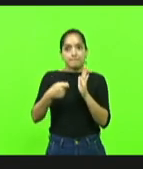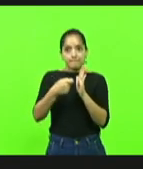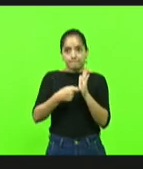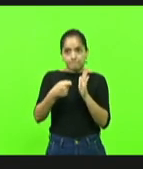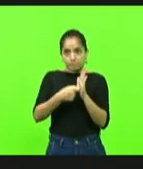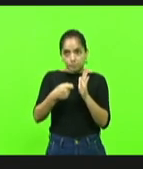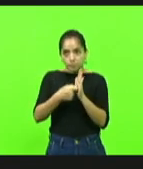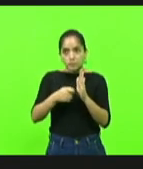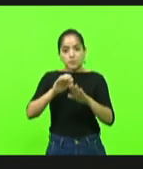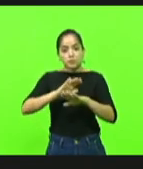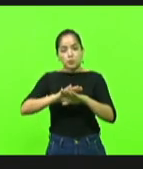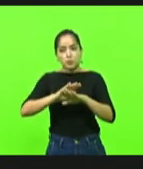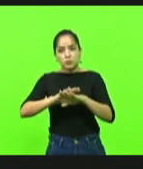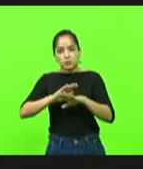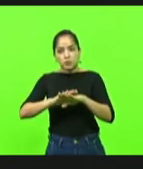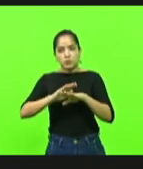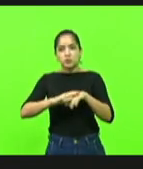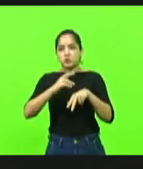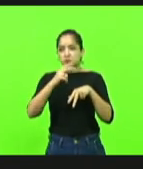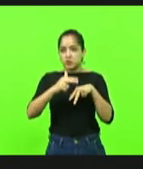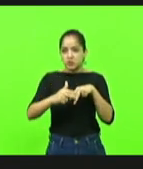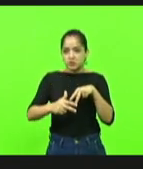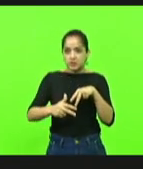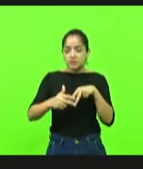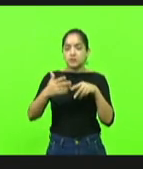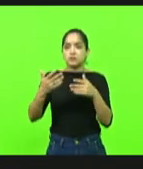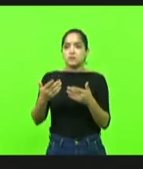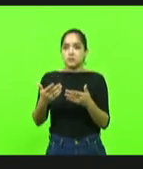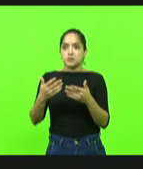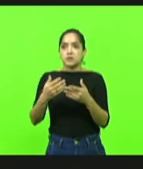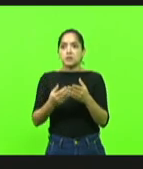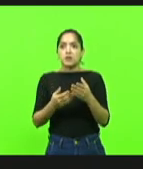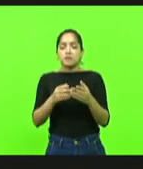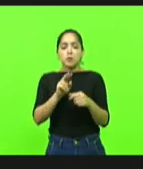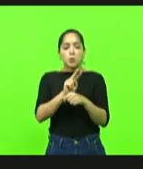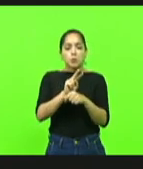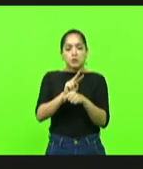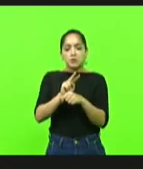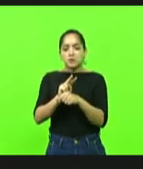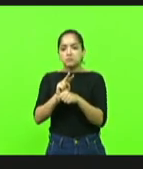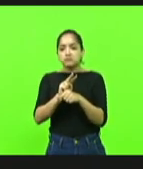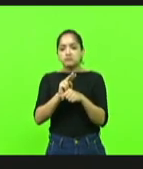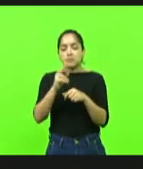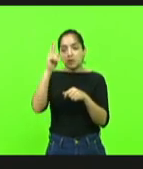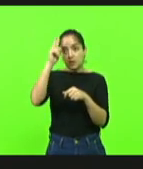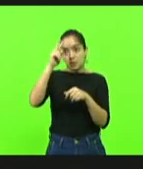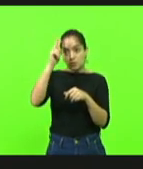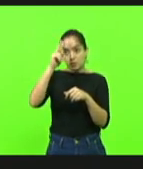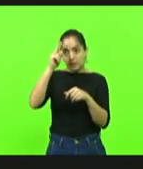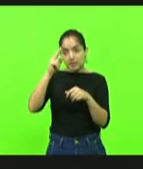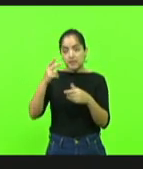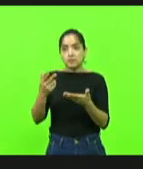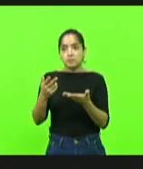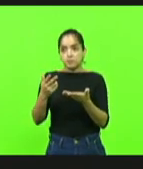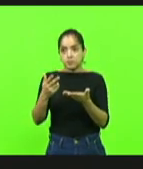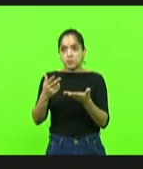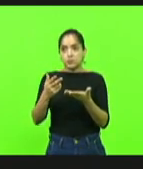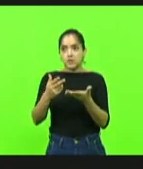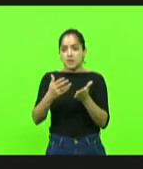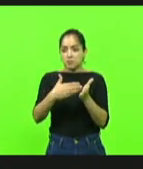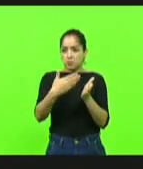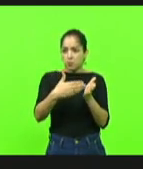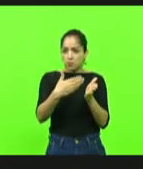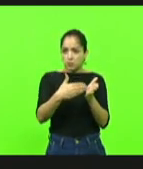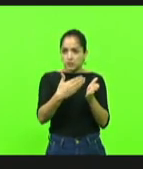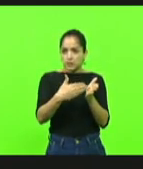de gênero. Eu estava lá cuidando dos meus negócios, cuidando dos meus pescados e eu lembro quando recebi a cartilha da ideologia de gênero.